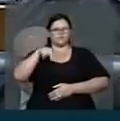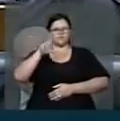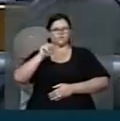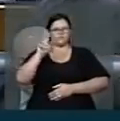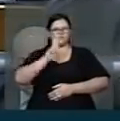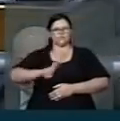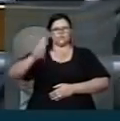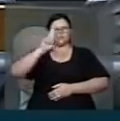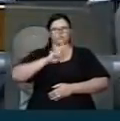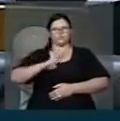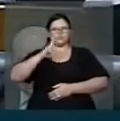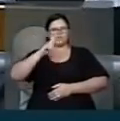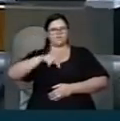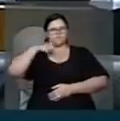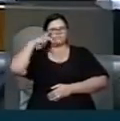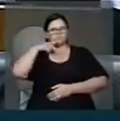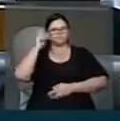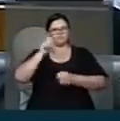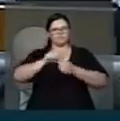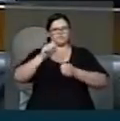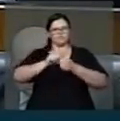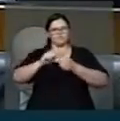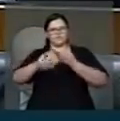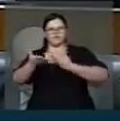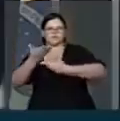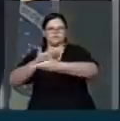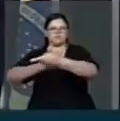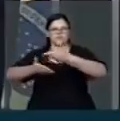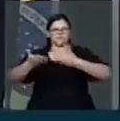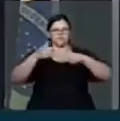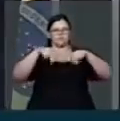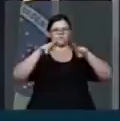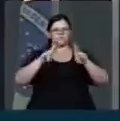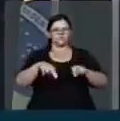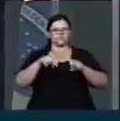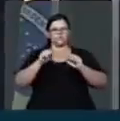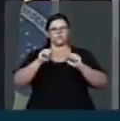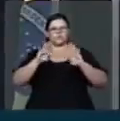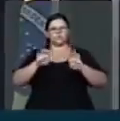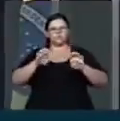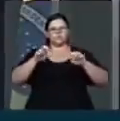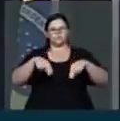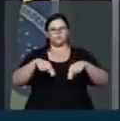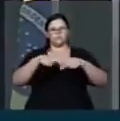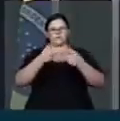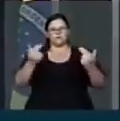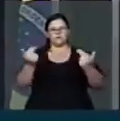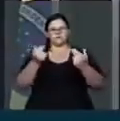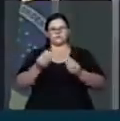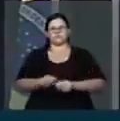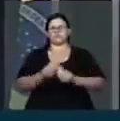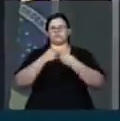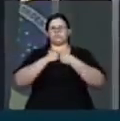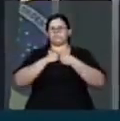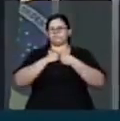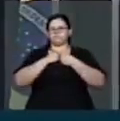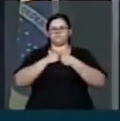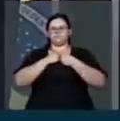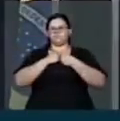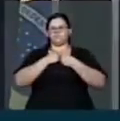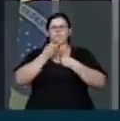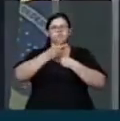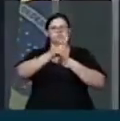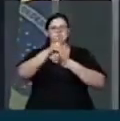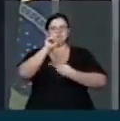para fazer balcão de negócio. Nunca me beneficiei de mandato. Sempre defendi